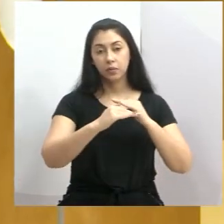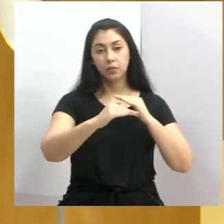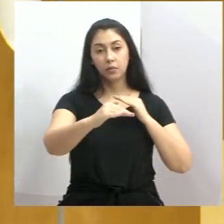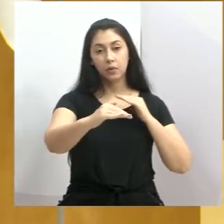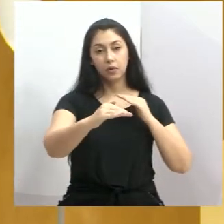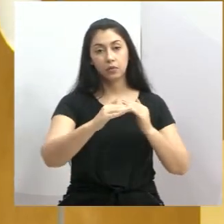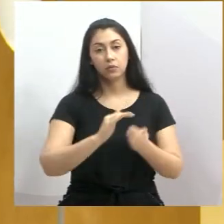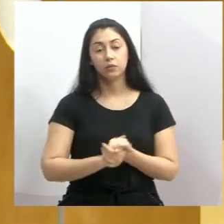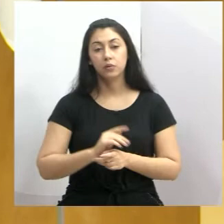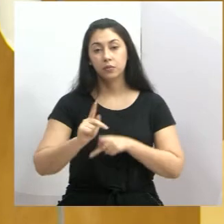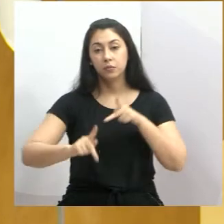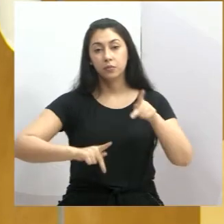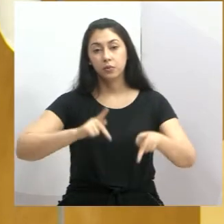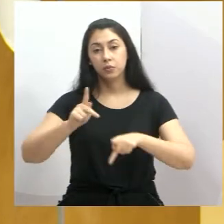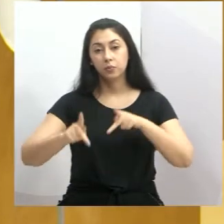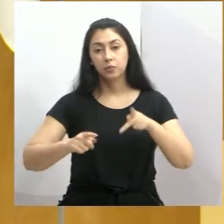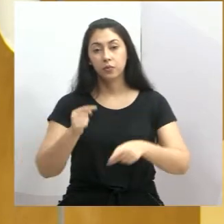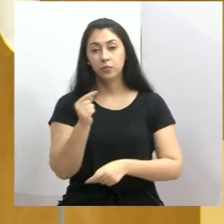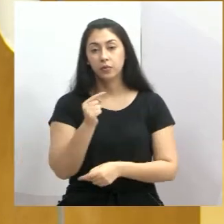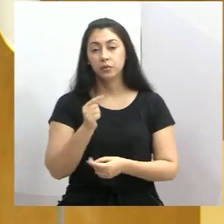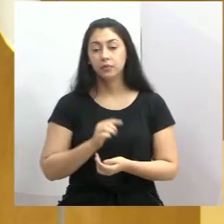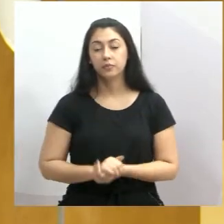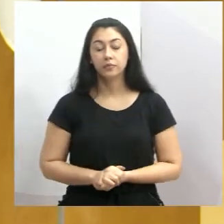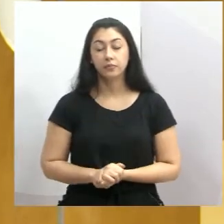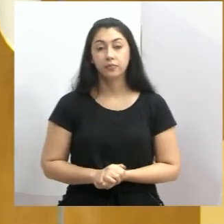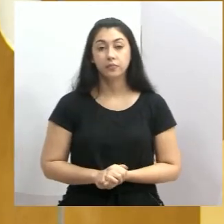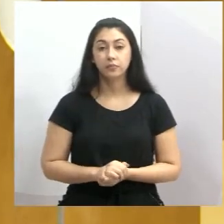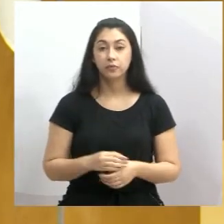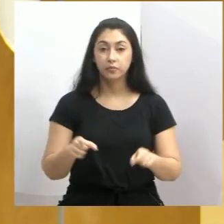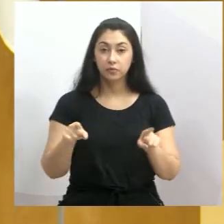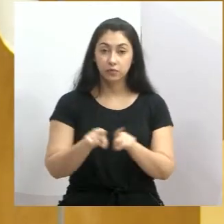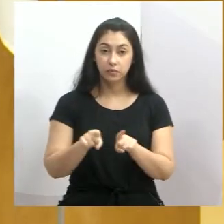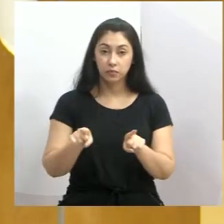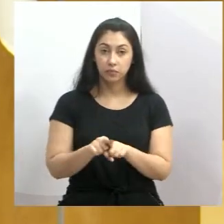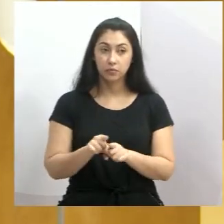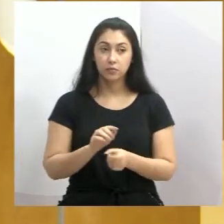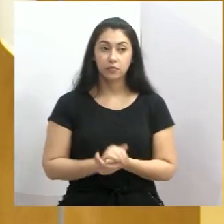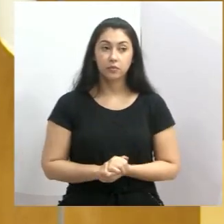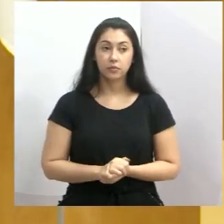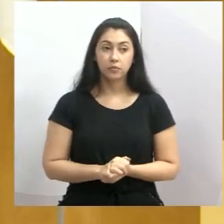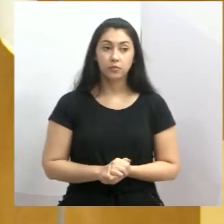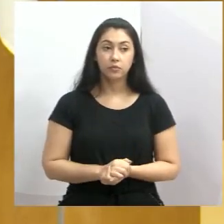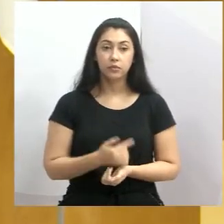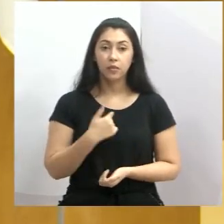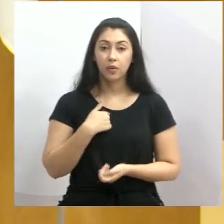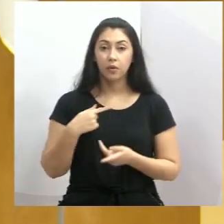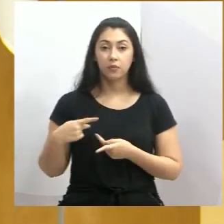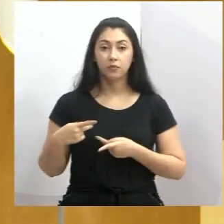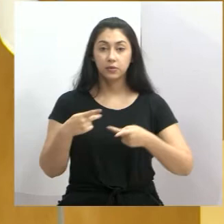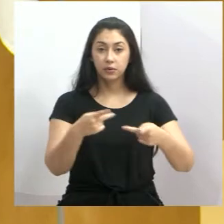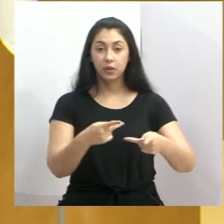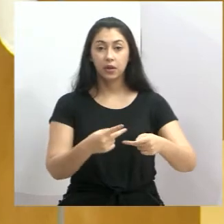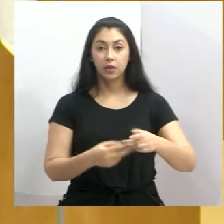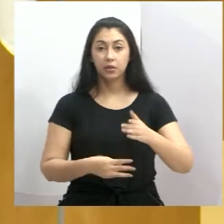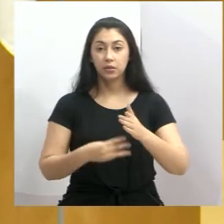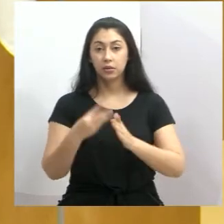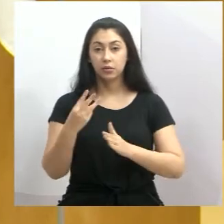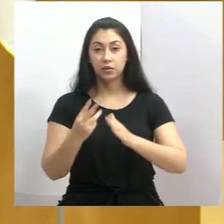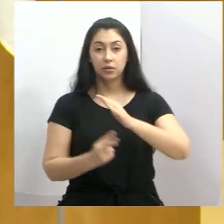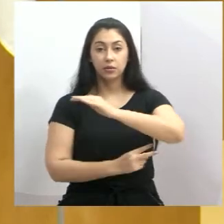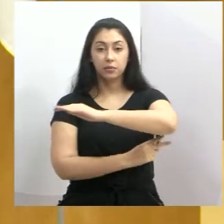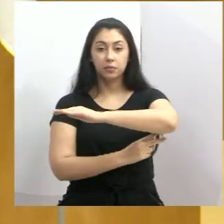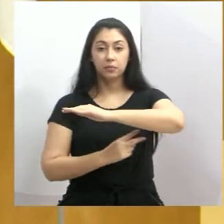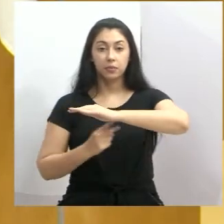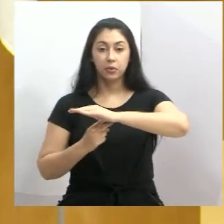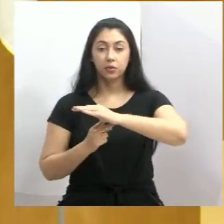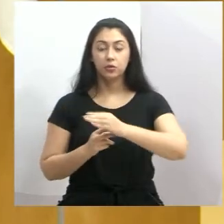para a população daquela região. E também, nessa semana, a gente esteve lá visitando a terceira ponte. Já